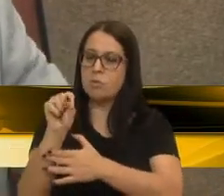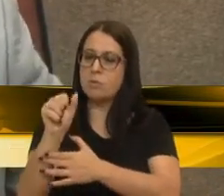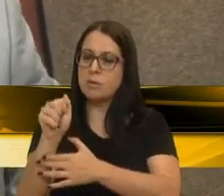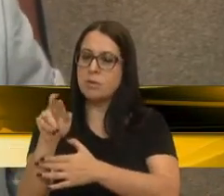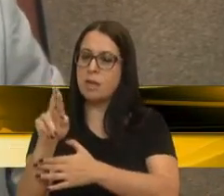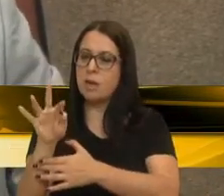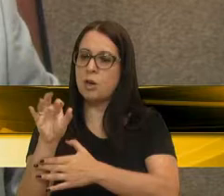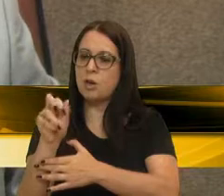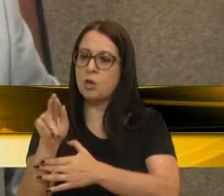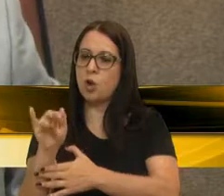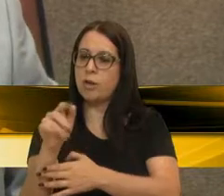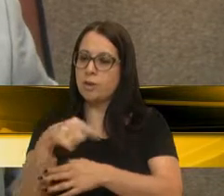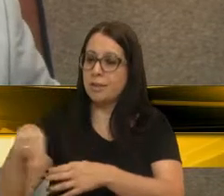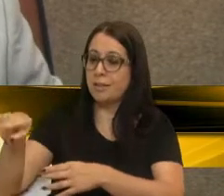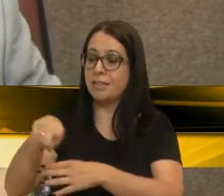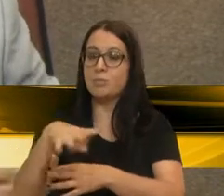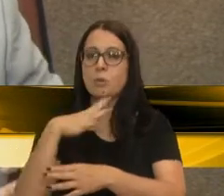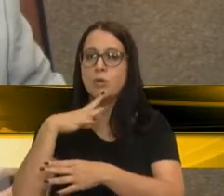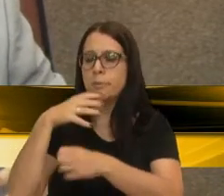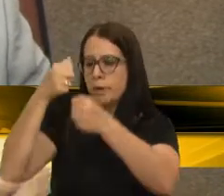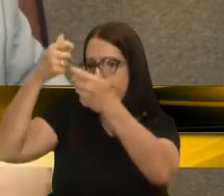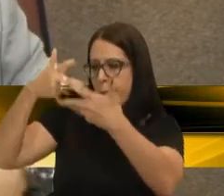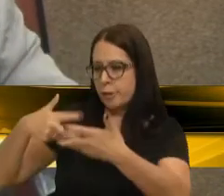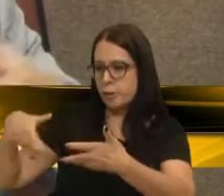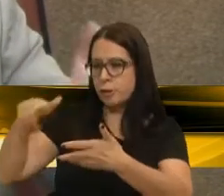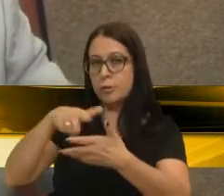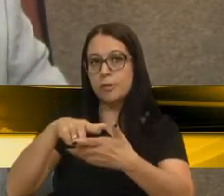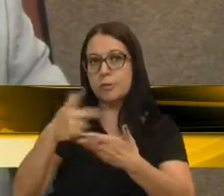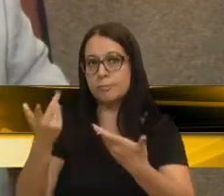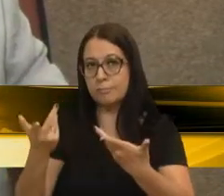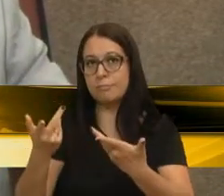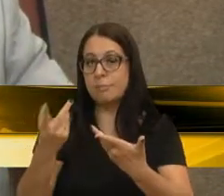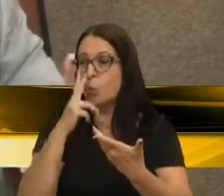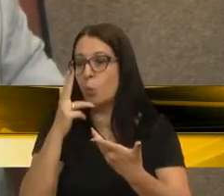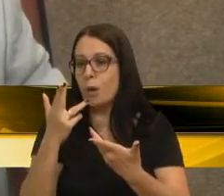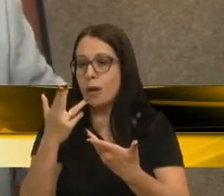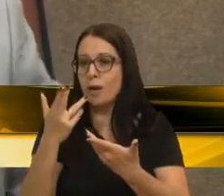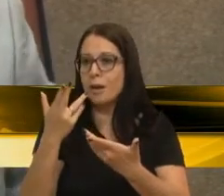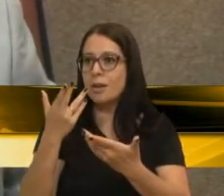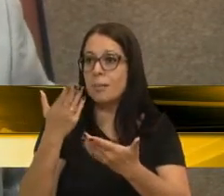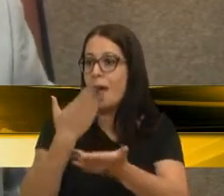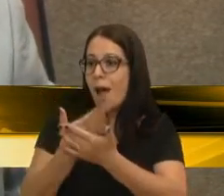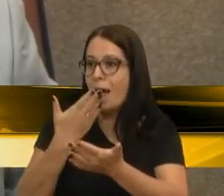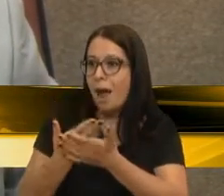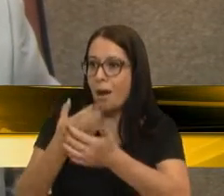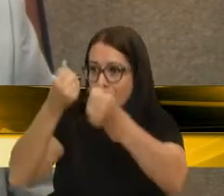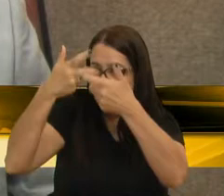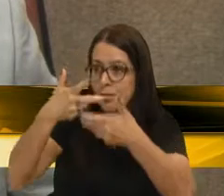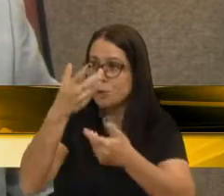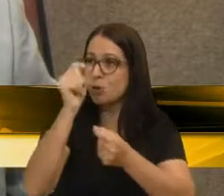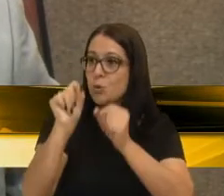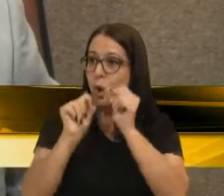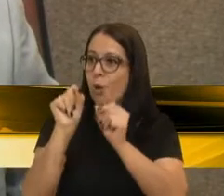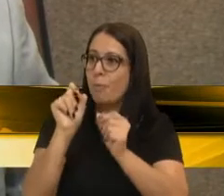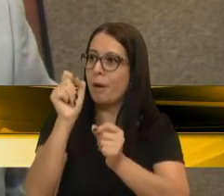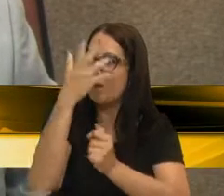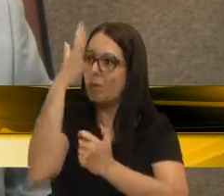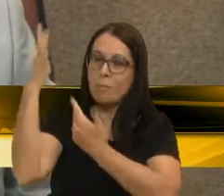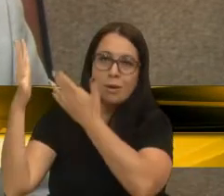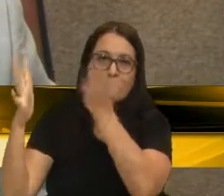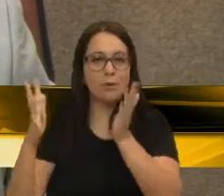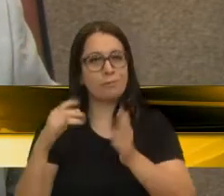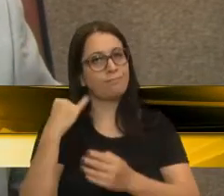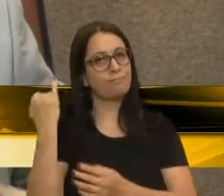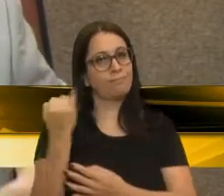que são dadas nessa sala de aula a céu aberto sobre o meio ambiente. Então, foi extremamente relevante essa